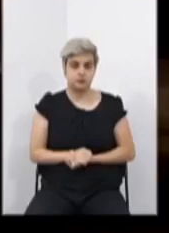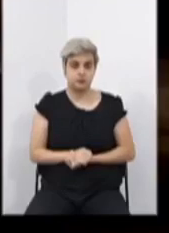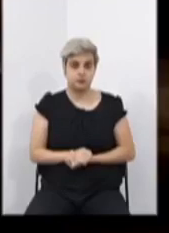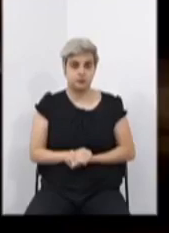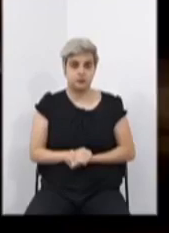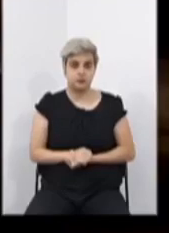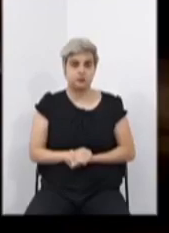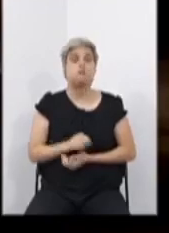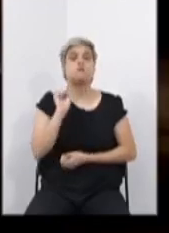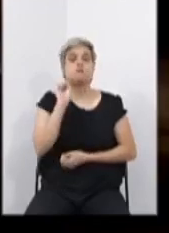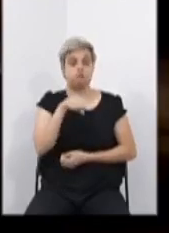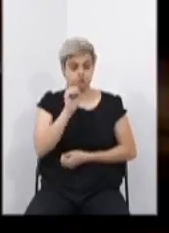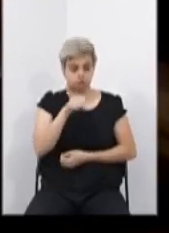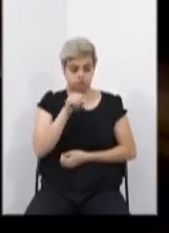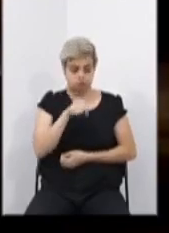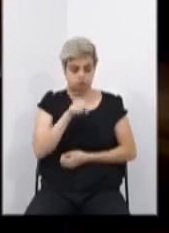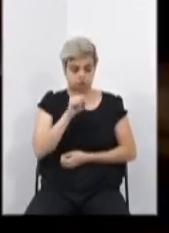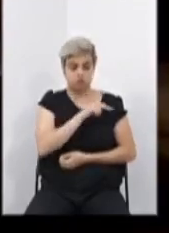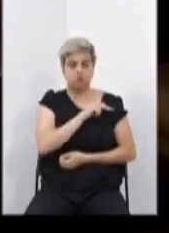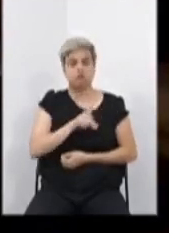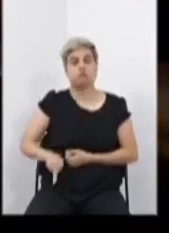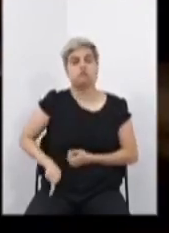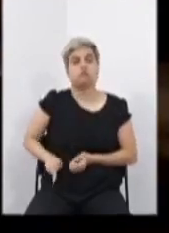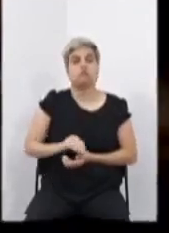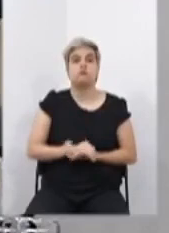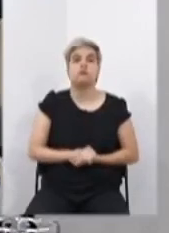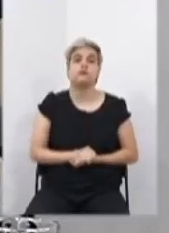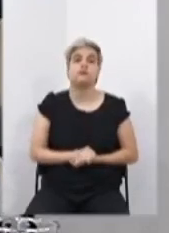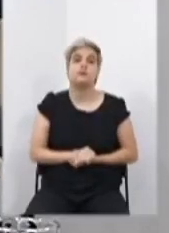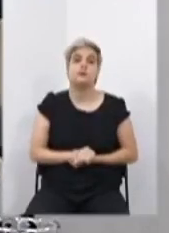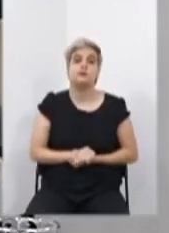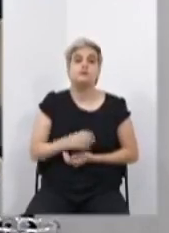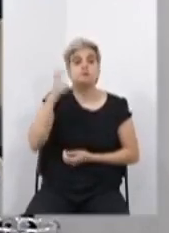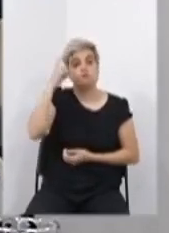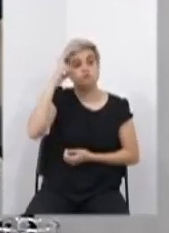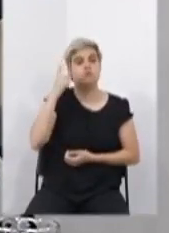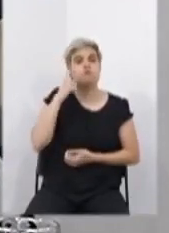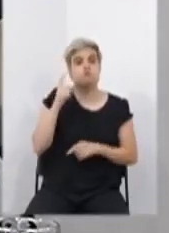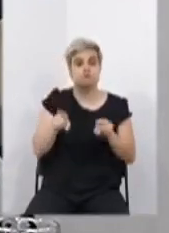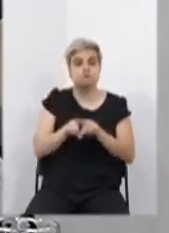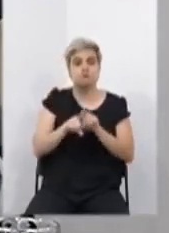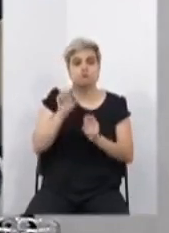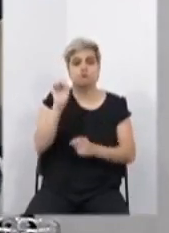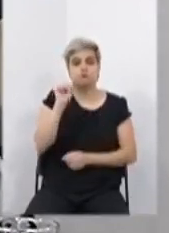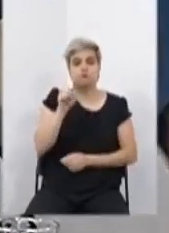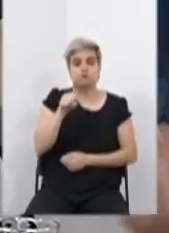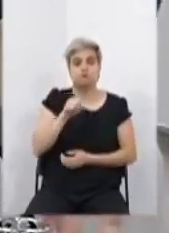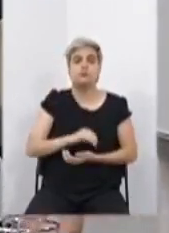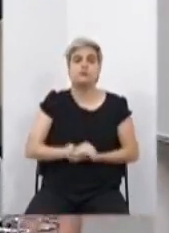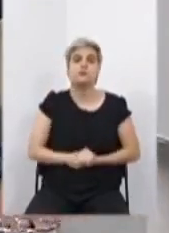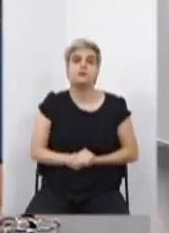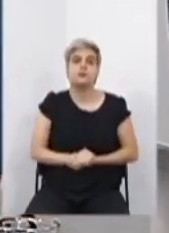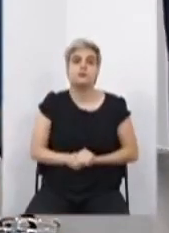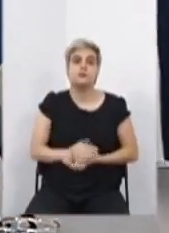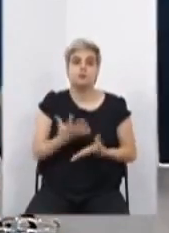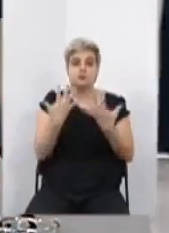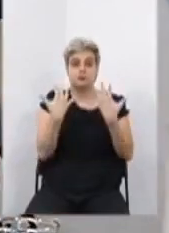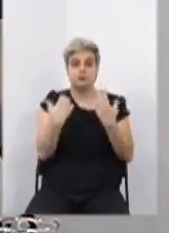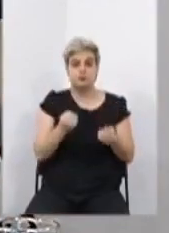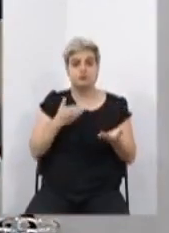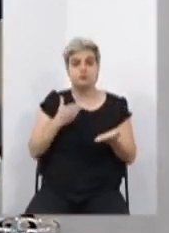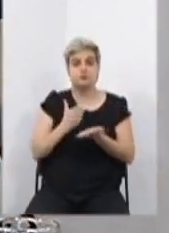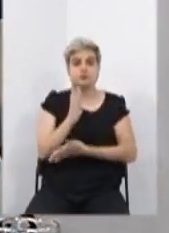Voto sim, senhor presidente. Ok. Deputado Zé Guilherme também vota sim. Aprovado